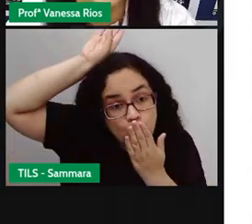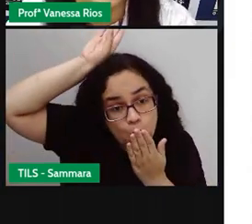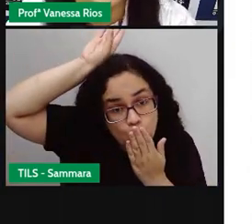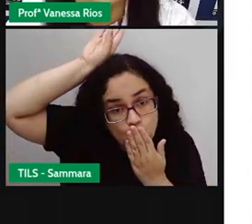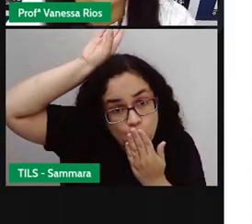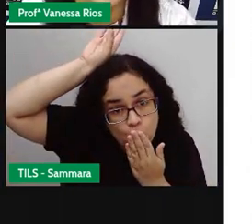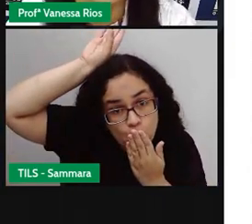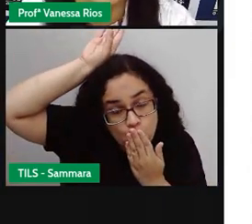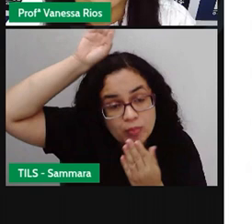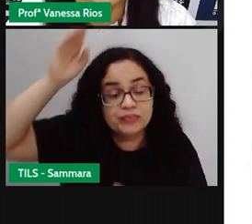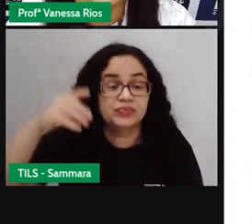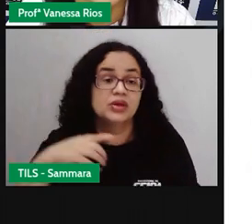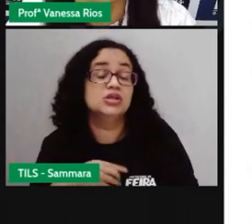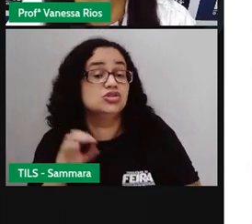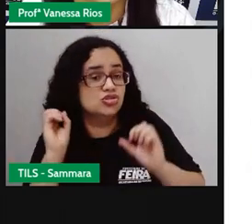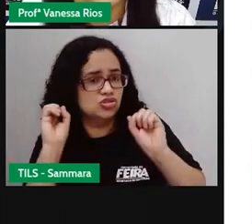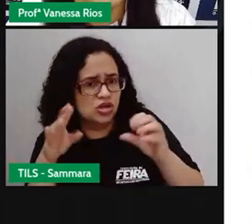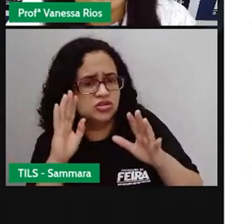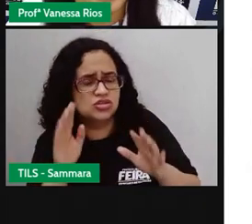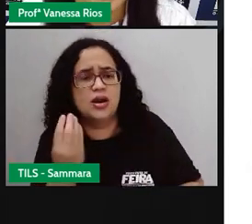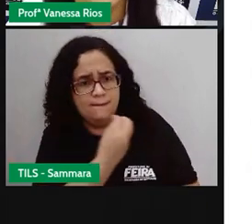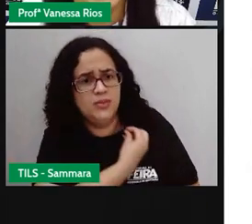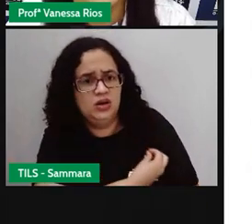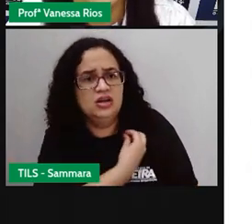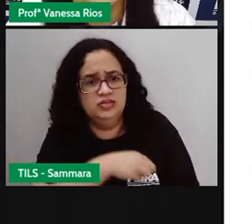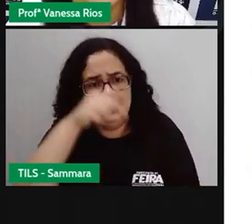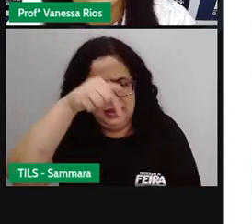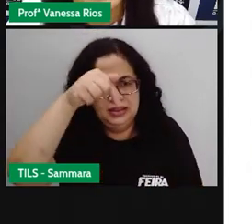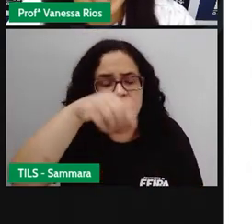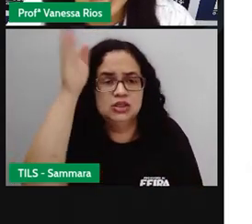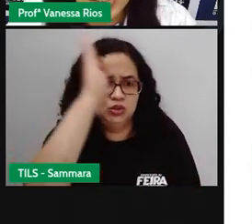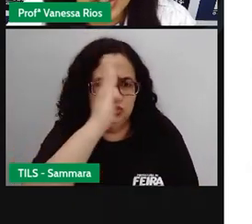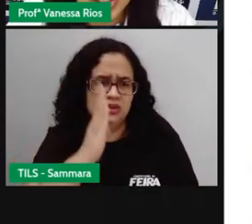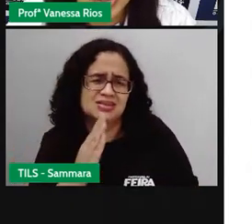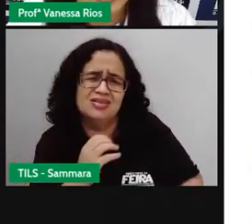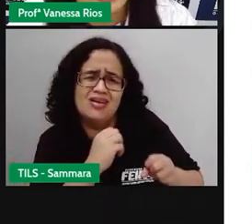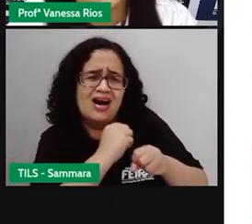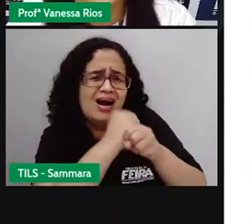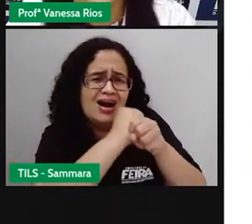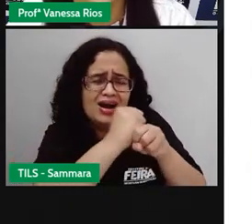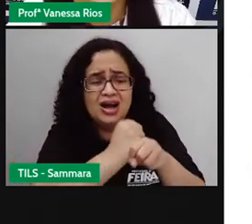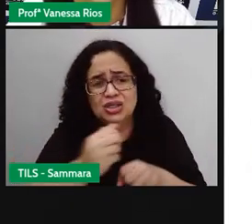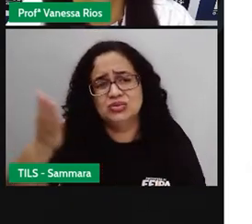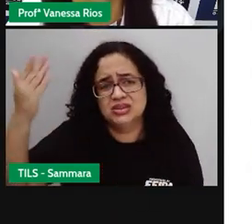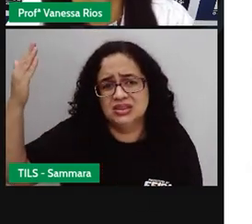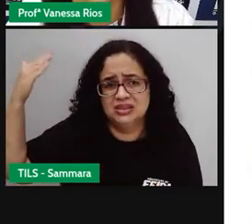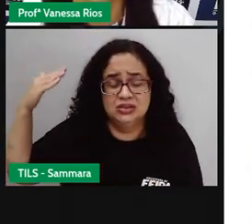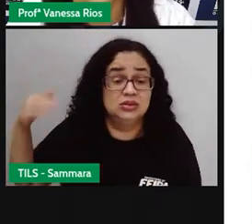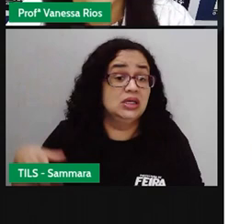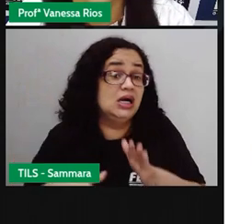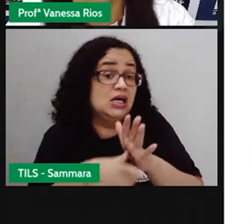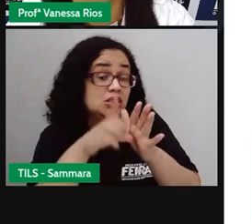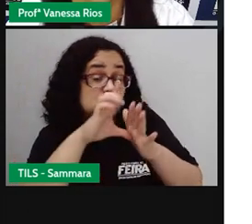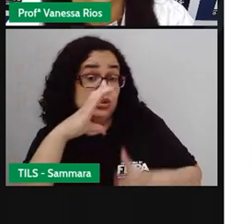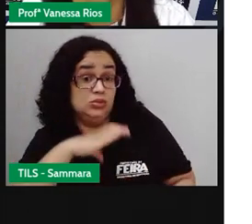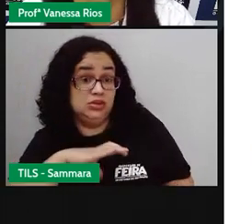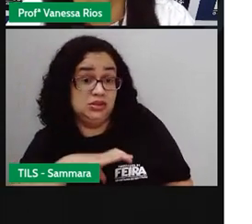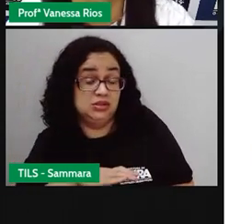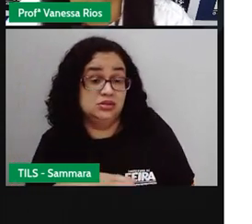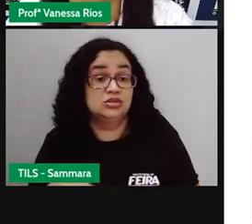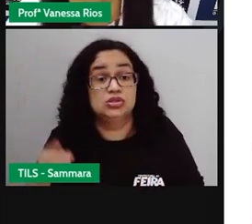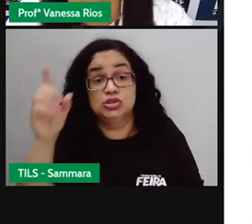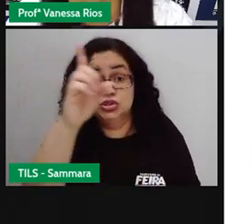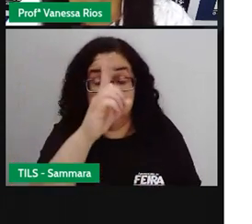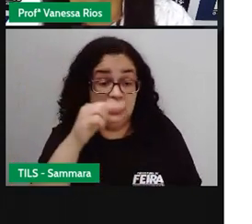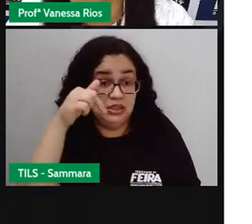que já eram povos que habitavam, né, o território há milhares de anos, antes da chegada dos portugueses. A